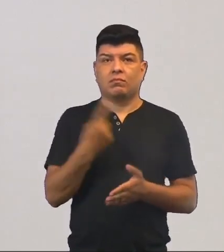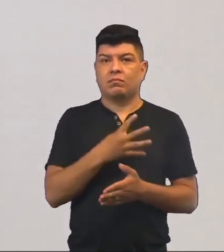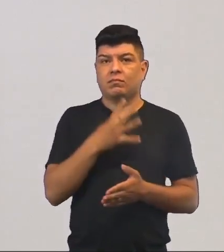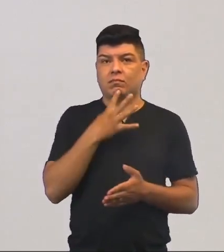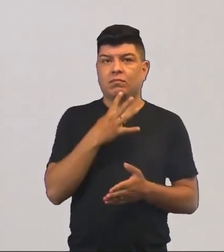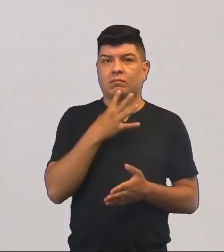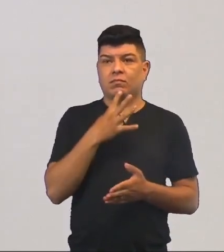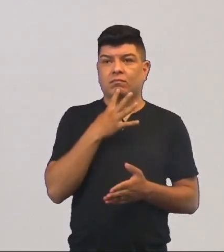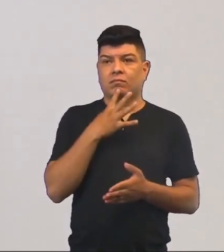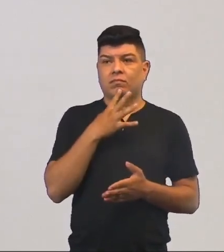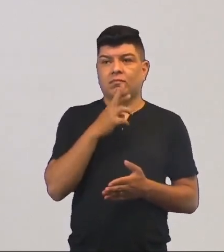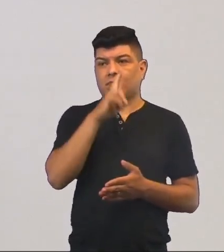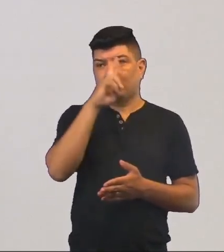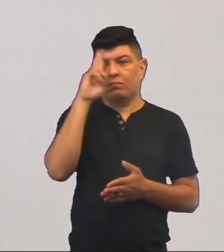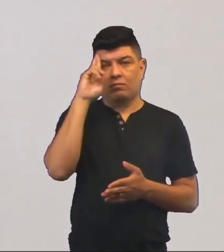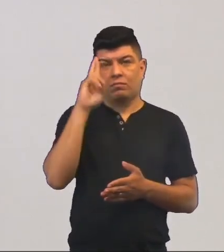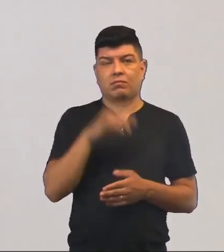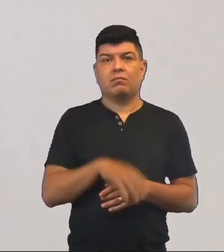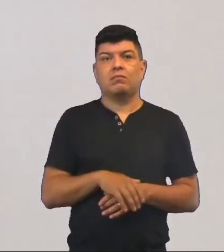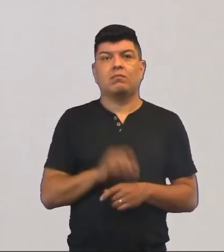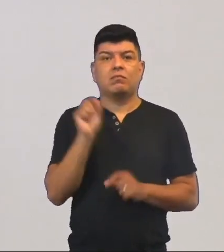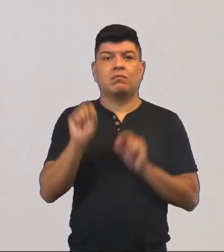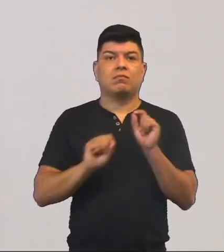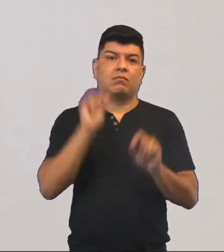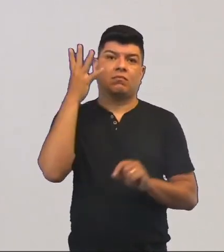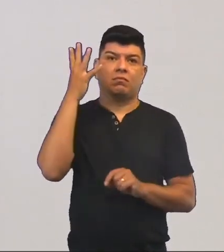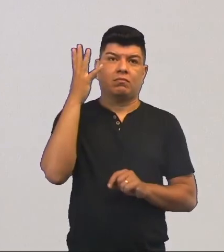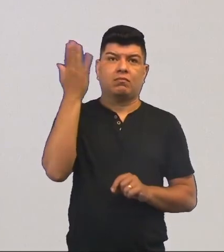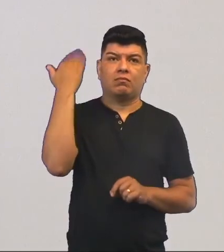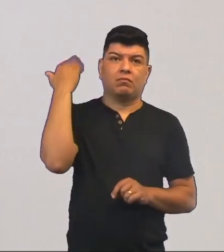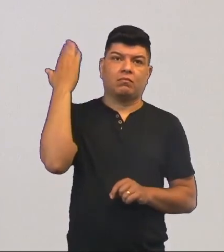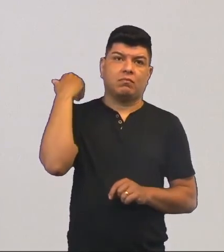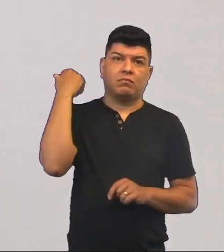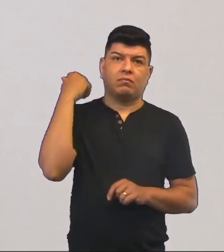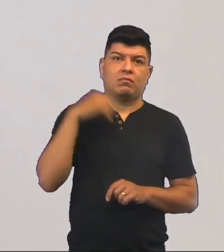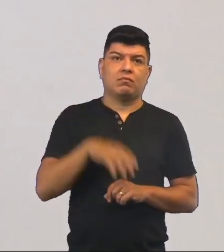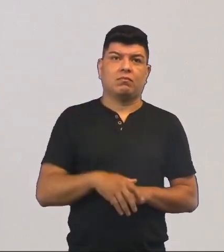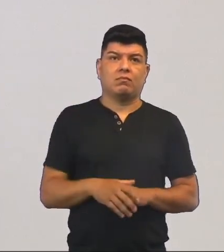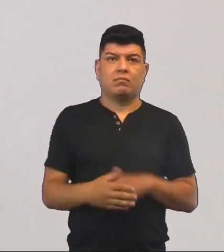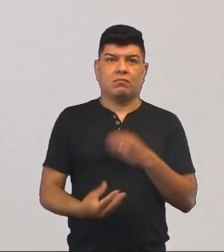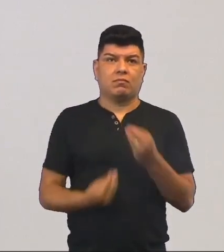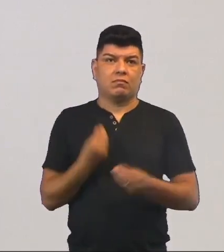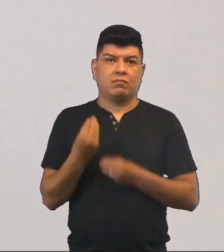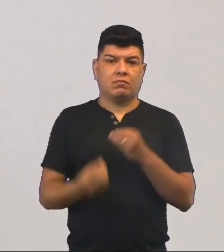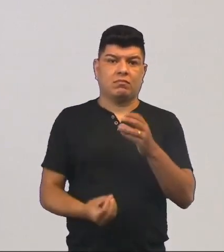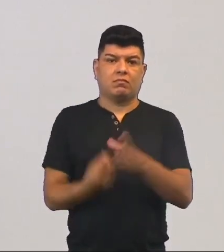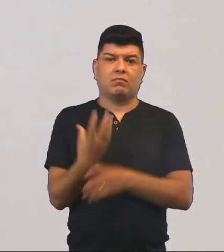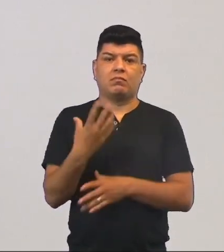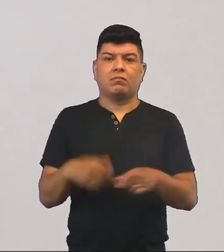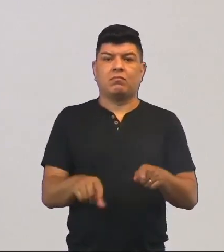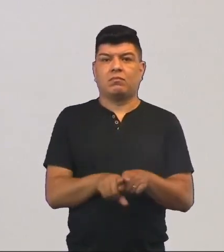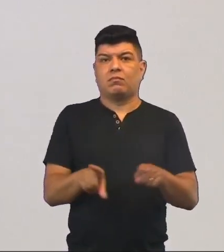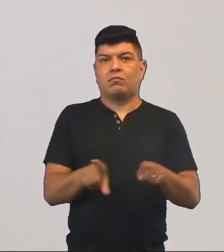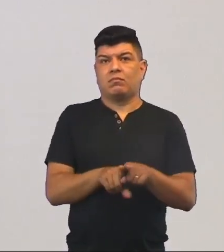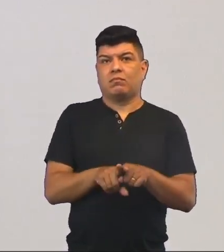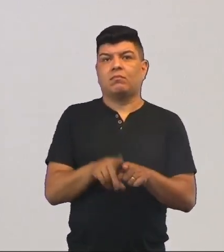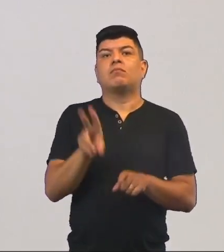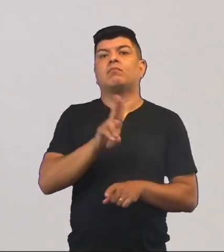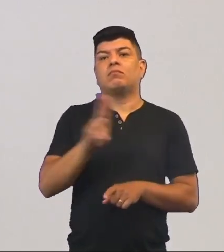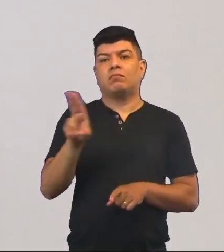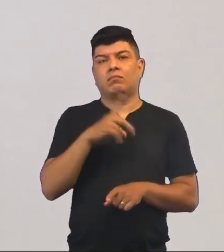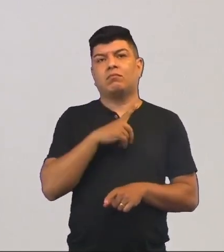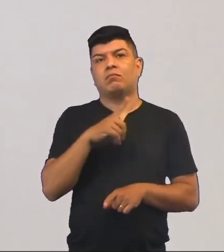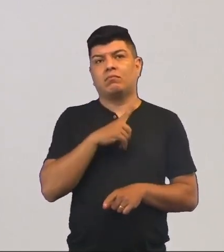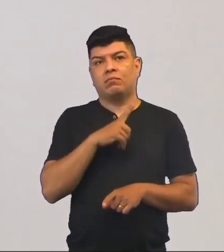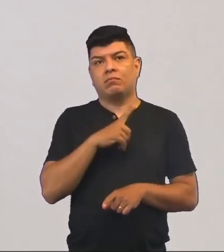conhecemos a história. O que aconteceu no passado? Como que surgiu? E isso foi dado um nome para